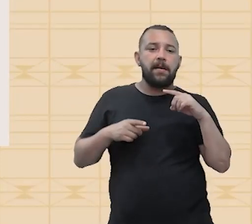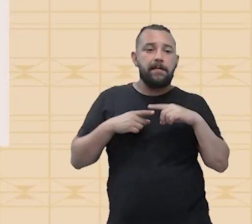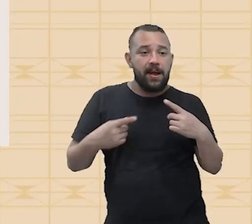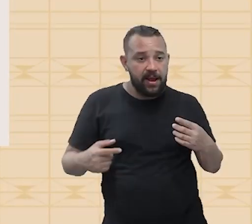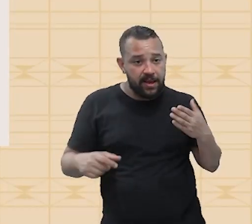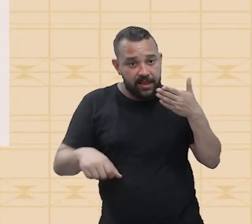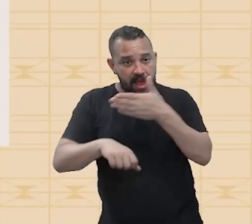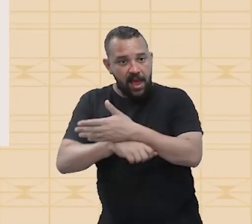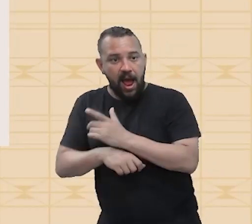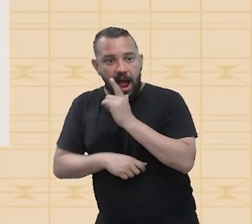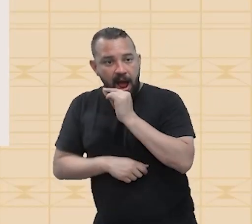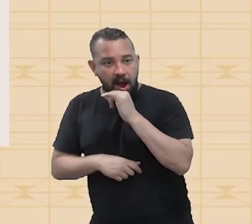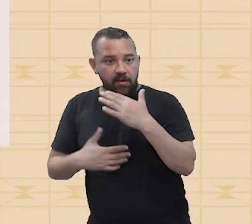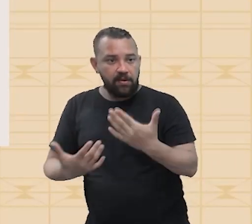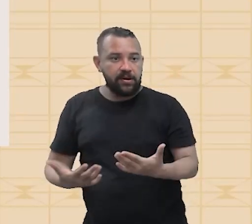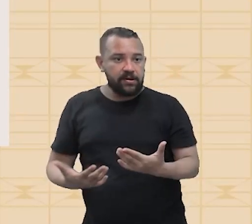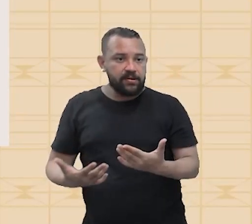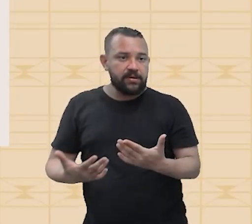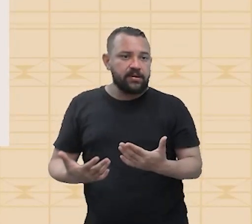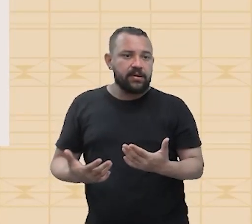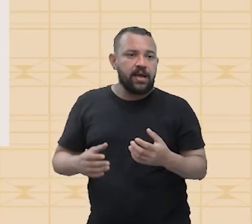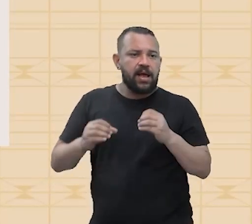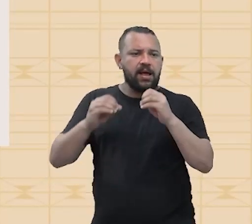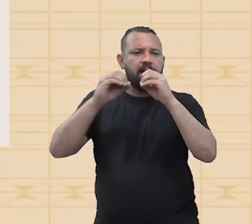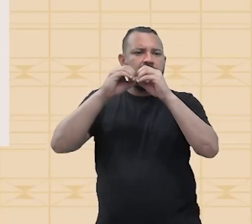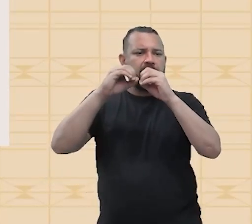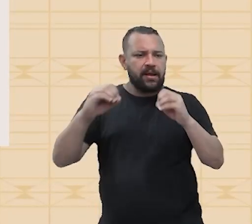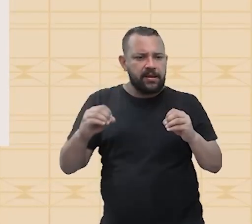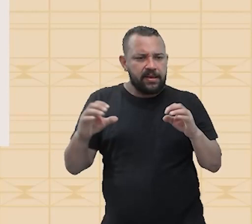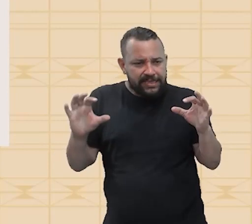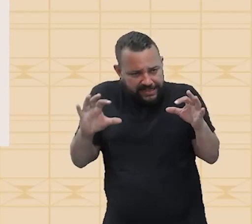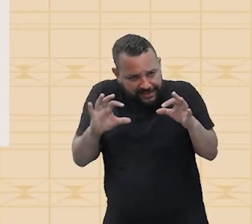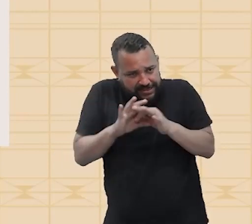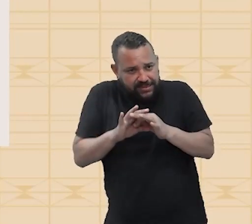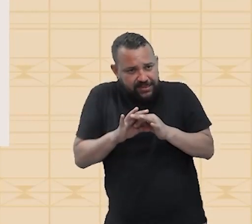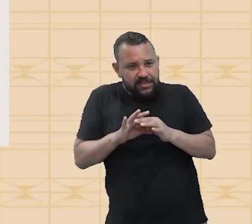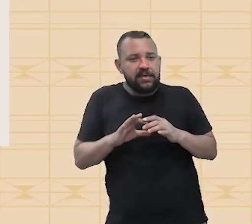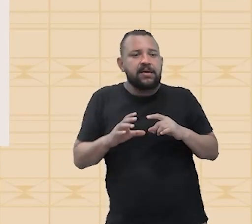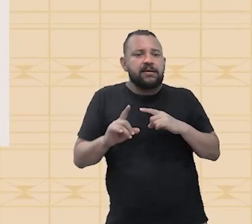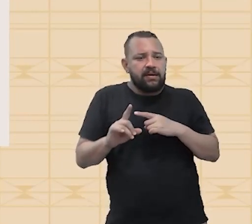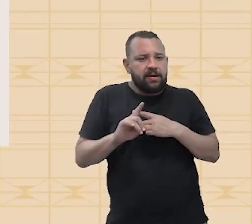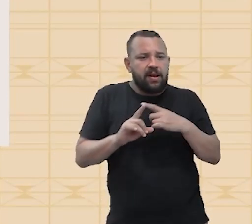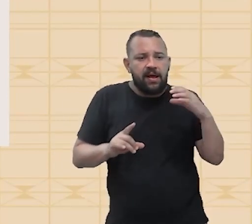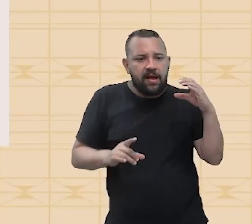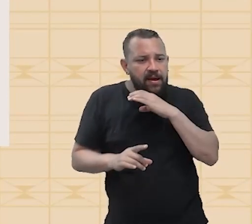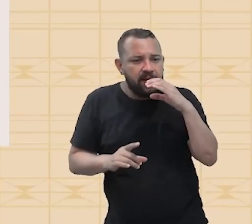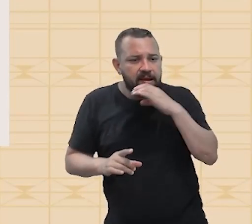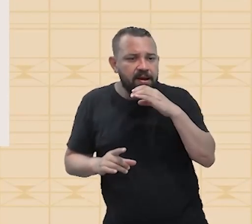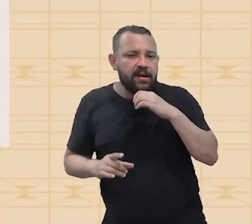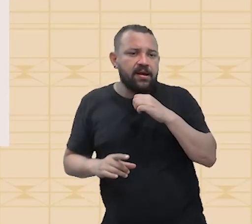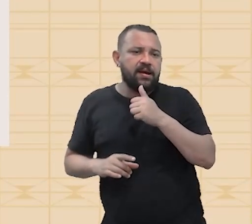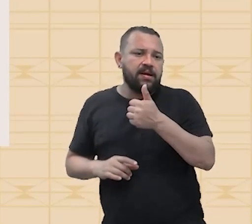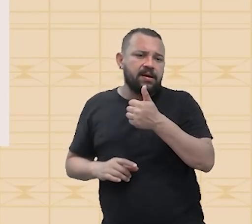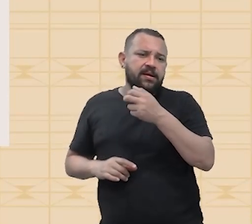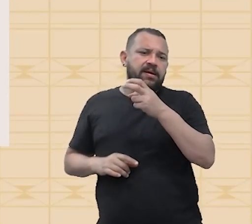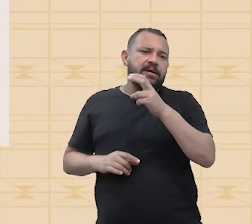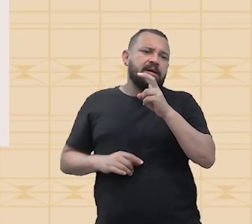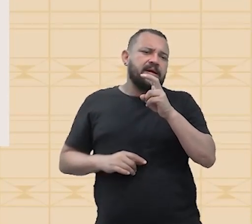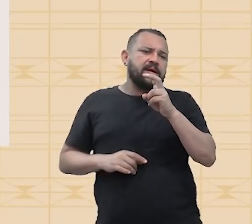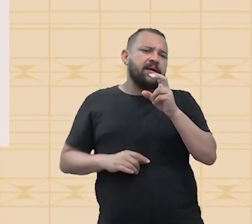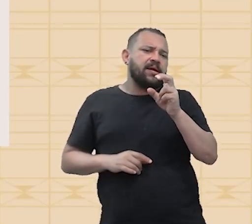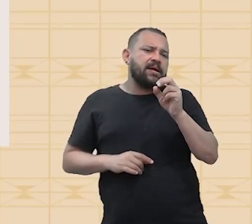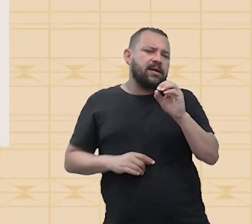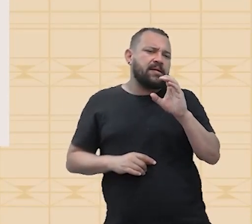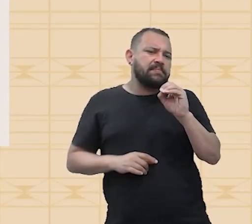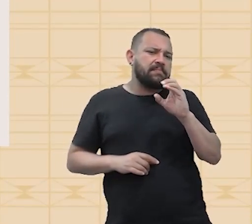gente vai pra água, por exemplo, essas moléculas já estão mais agregadas. Isso faz com que essa velocidade, ela passe agora pra mais ou menos 1